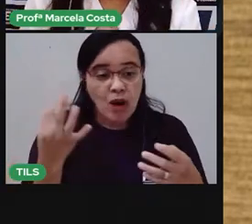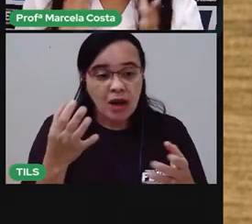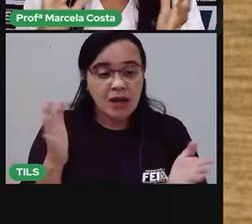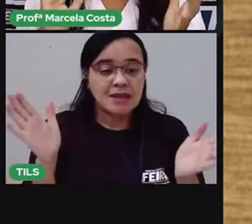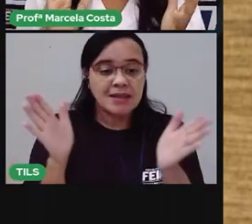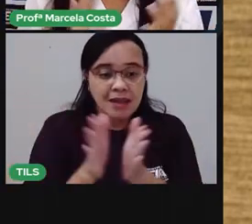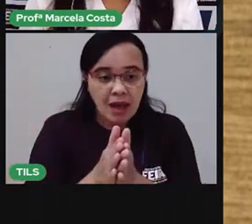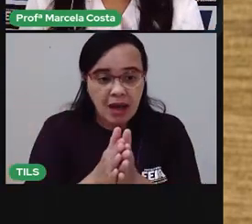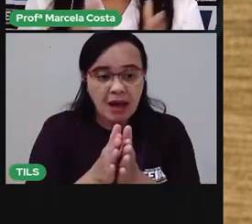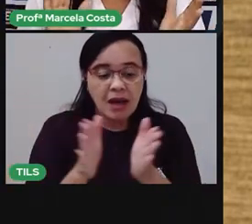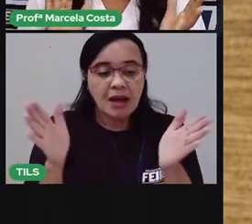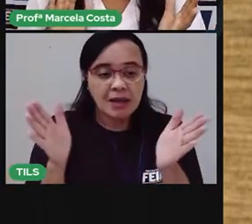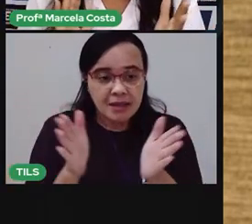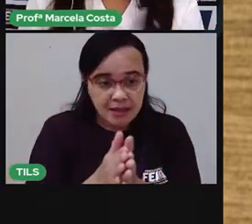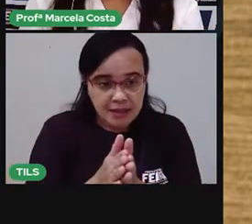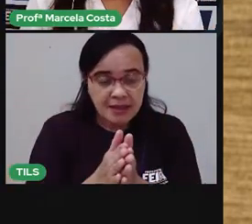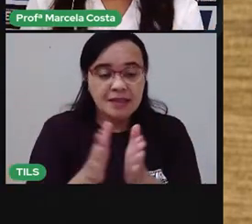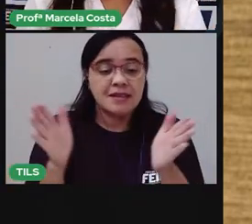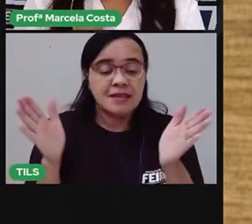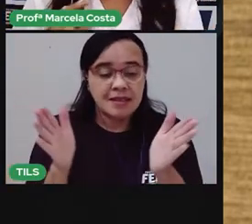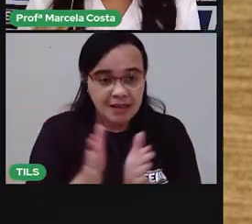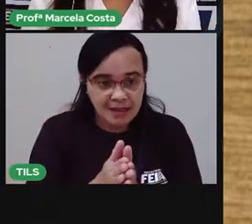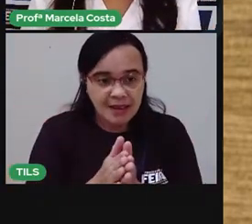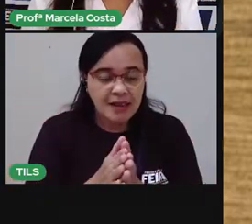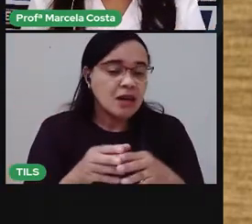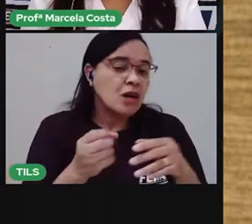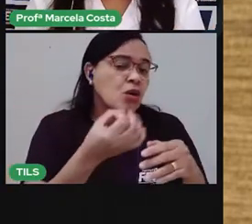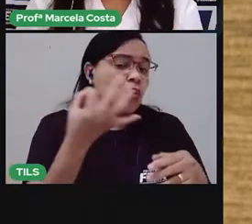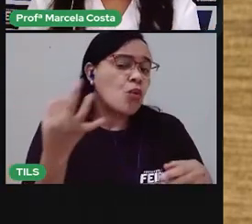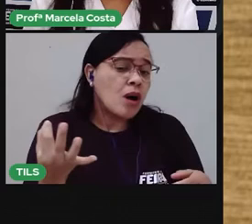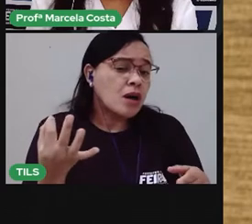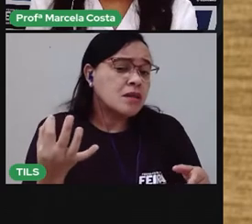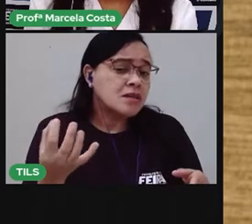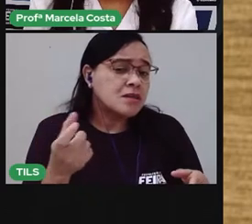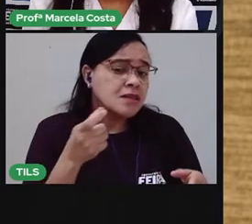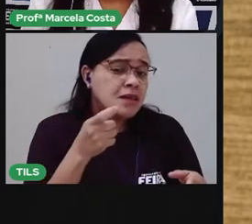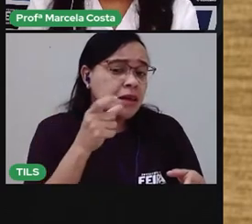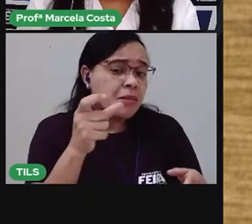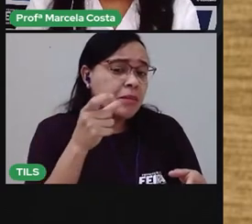Ga-li-nhá. Tem quantas sílabas?